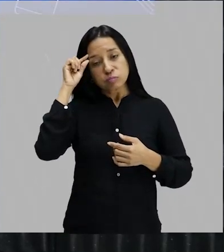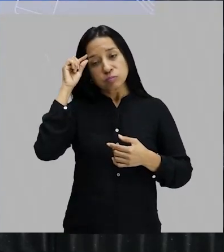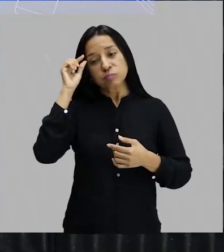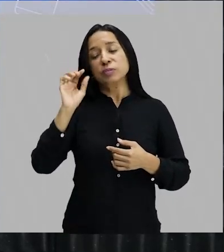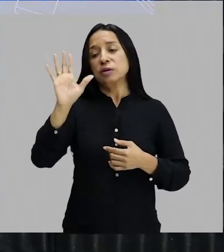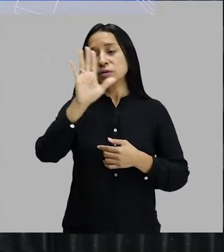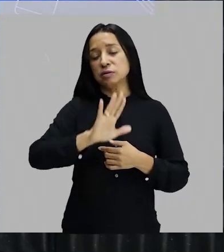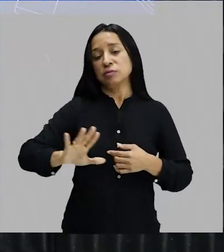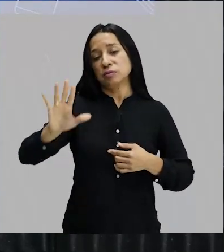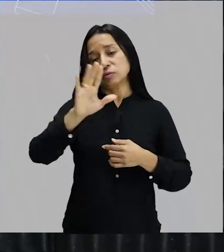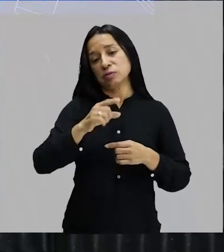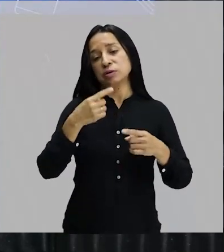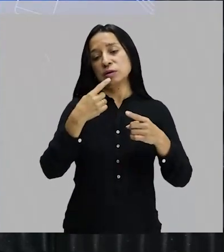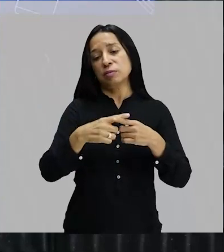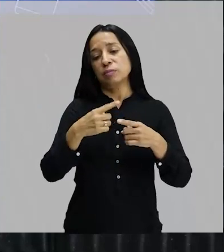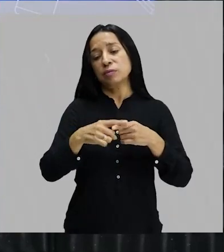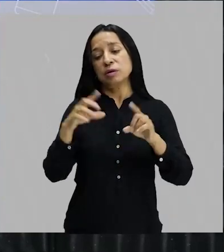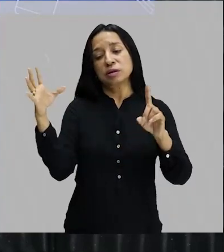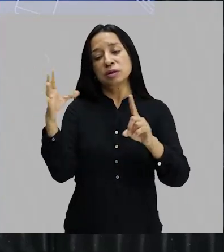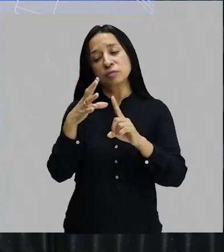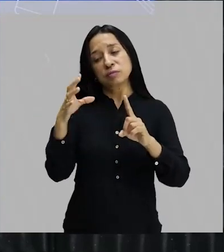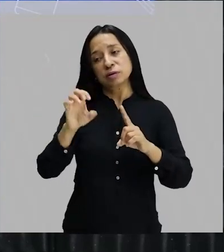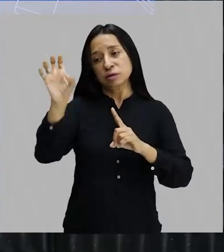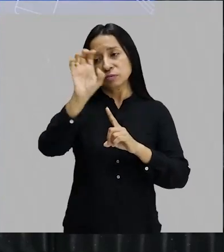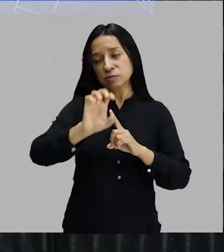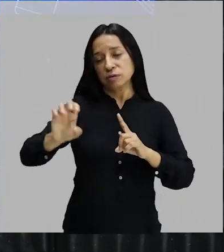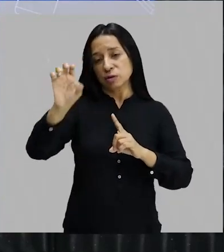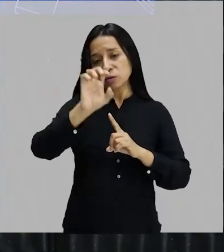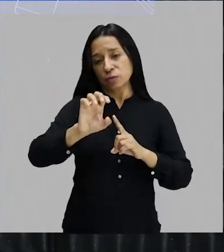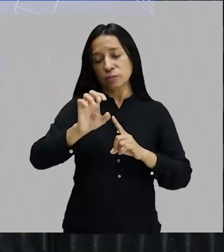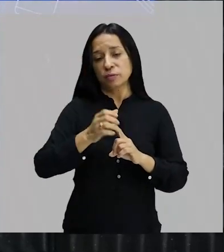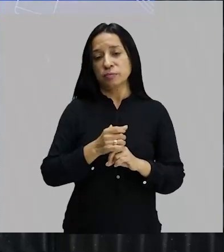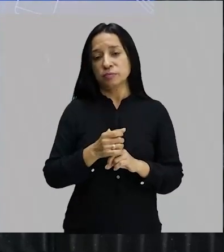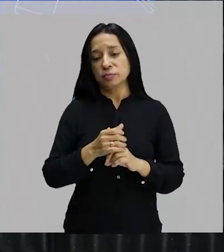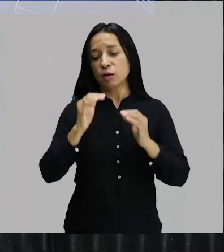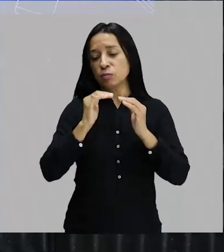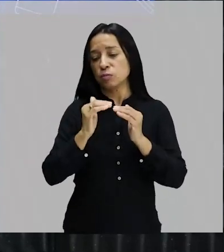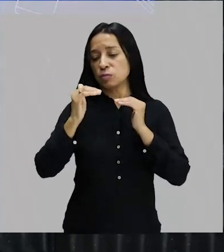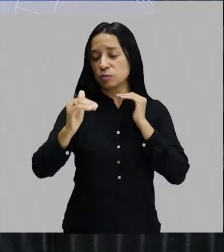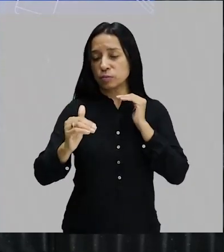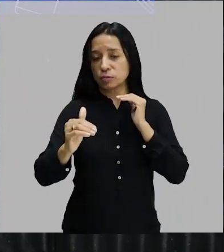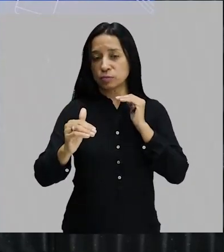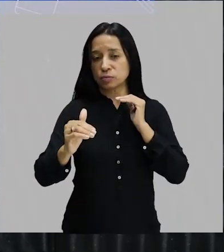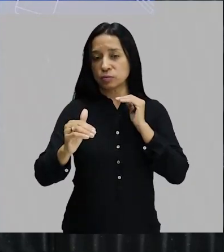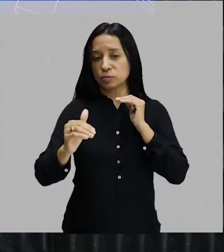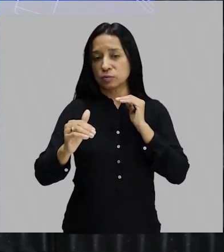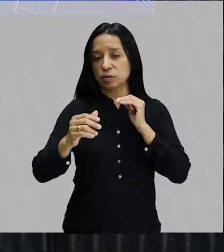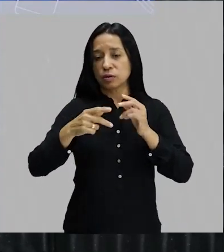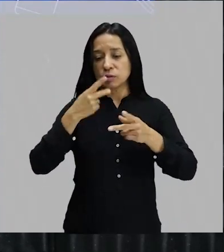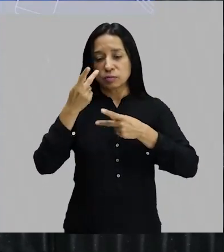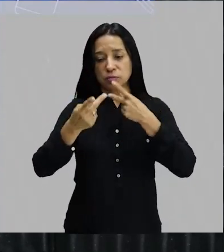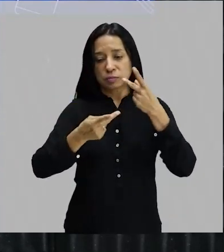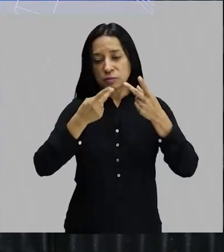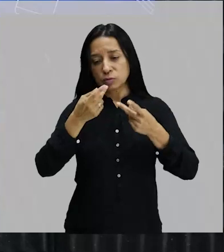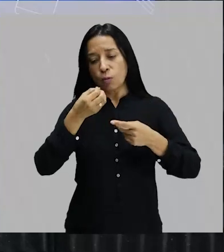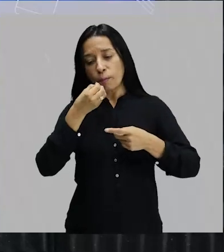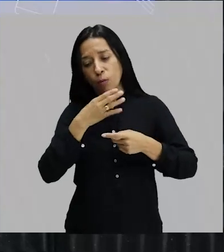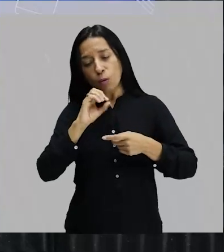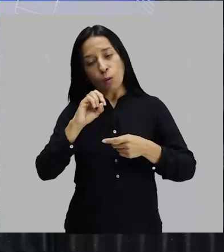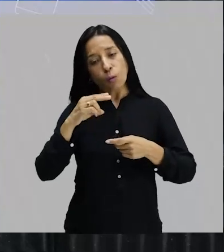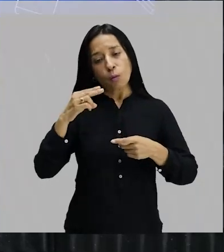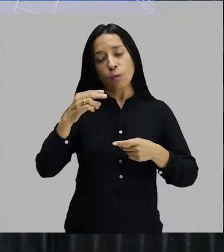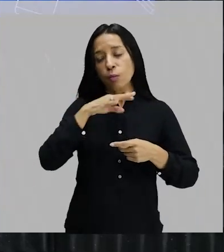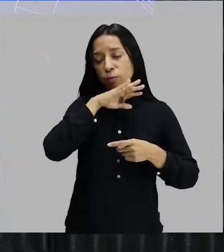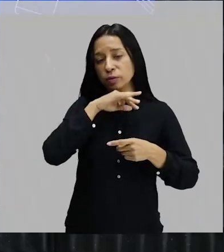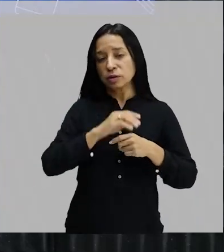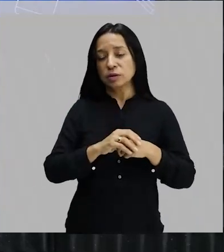causa das influências que vêm da Europa. Então há um contraponto bem aí. Não estou dizendo que ele é o vilão nem o mocinho e eu quero que vocês